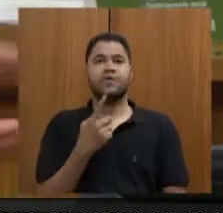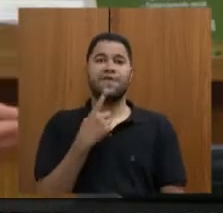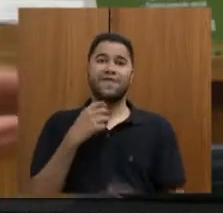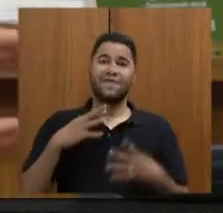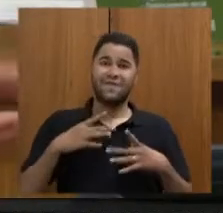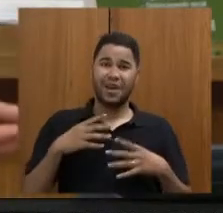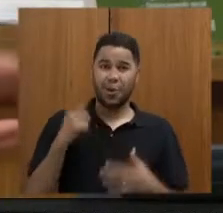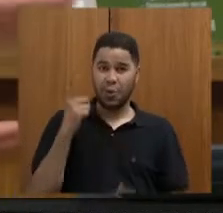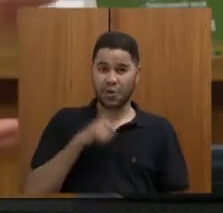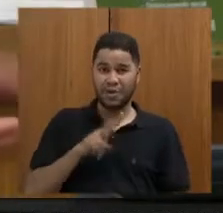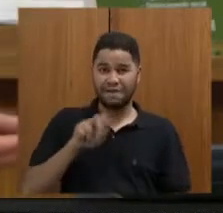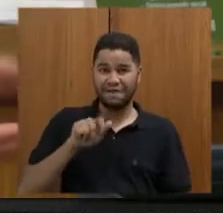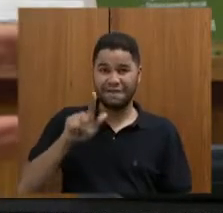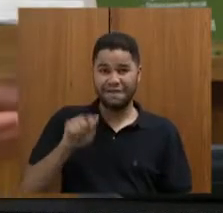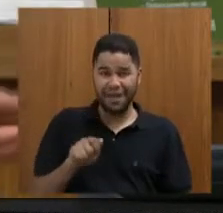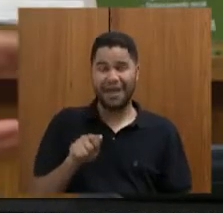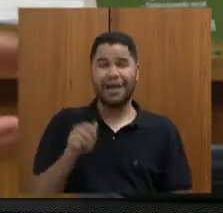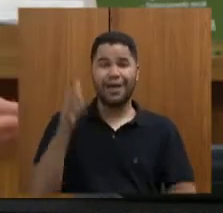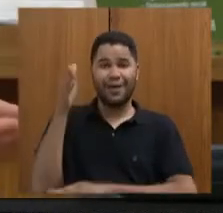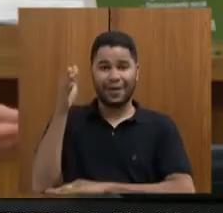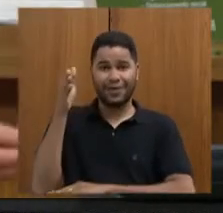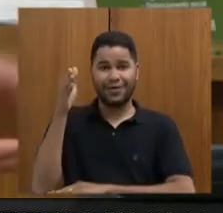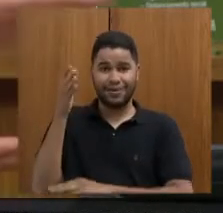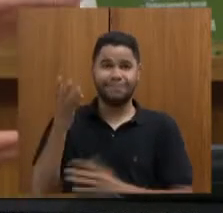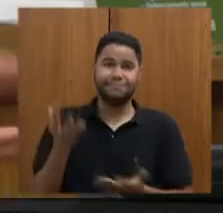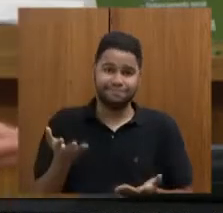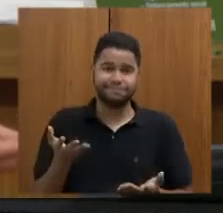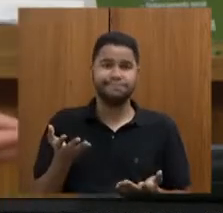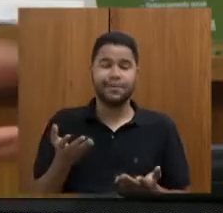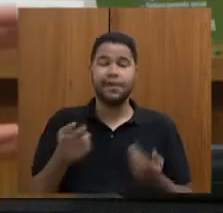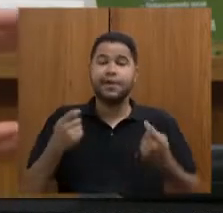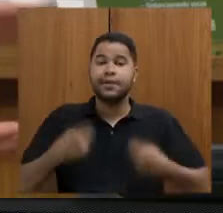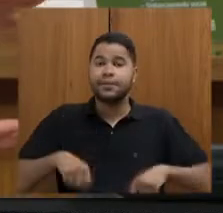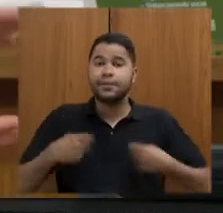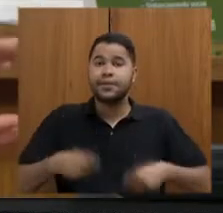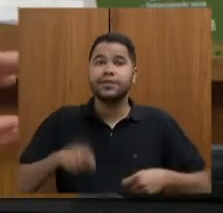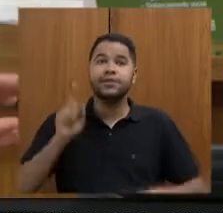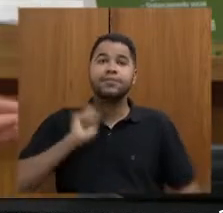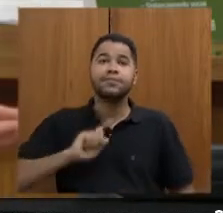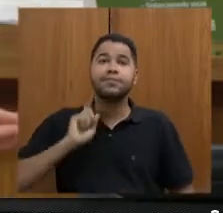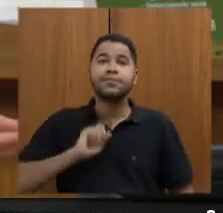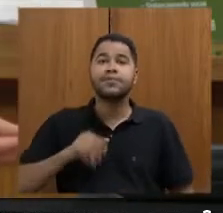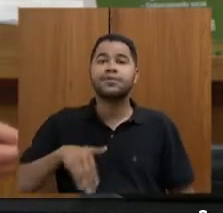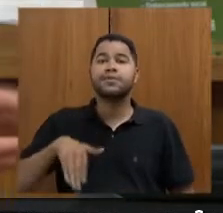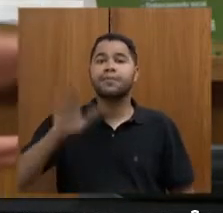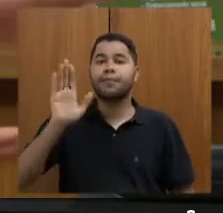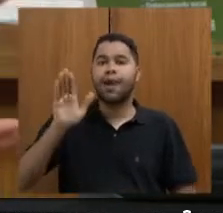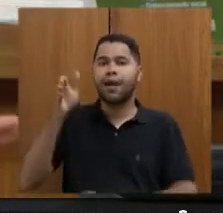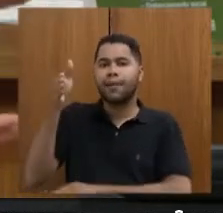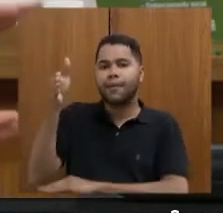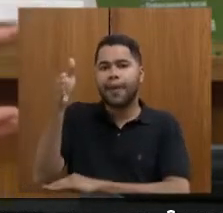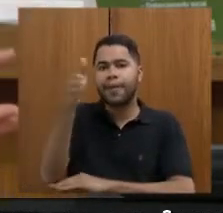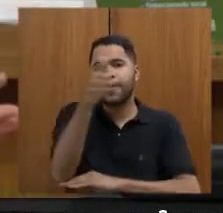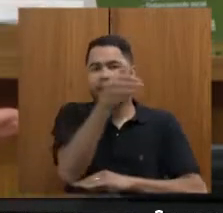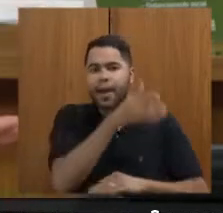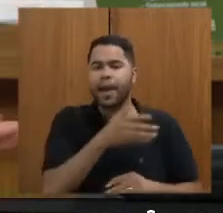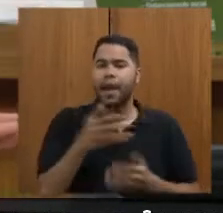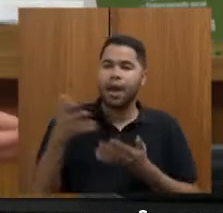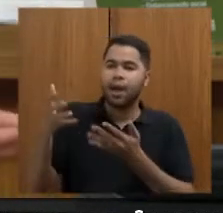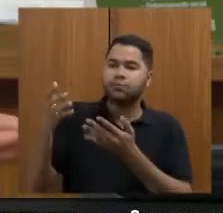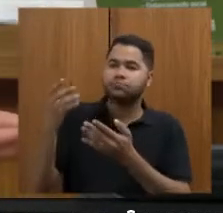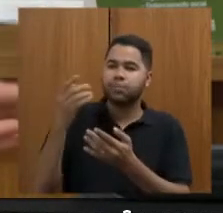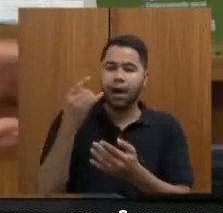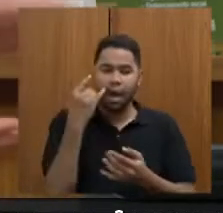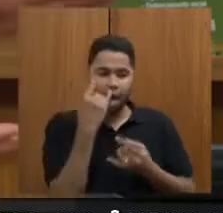achar vaga nos hotéis dos principais destinos. Precisa, Minas precisa de ter mais resort para podermos atrair